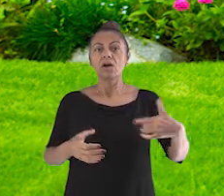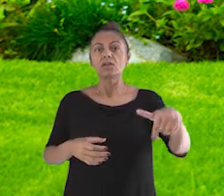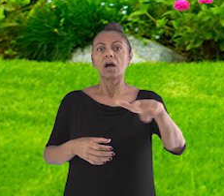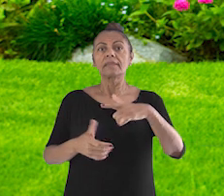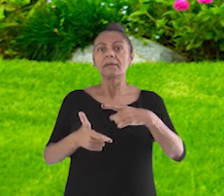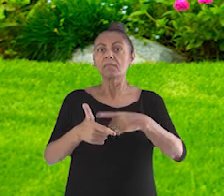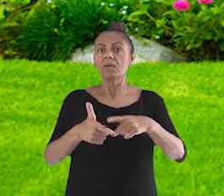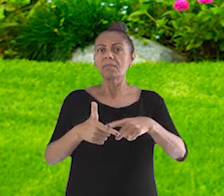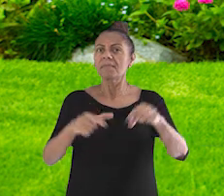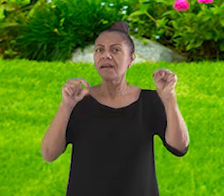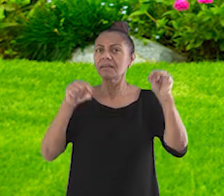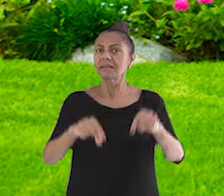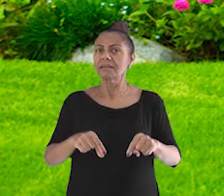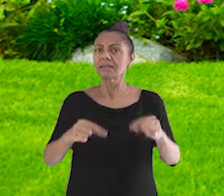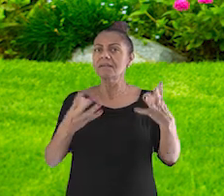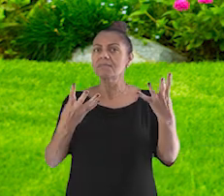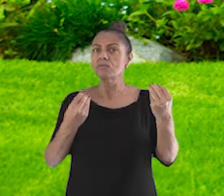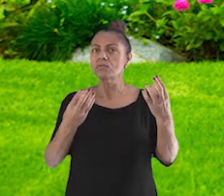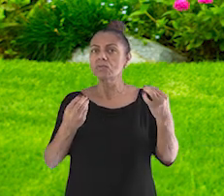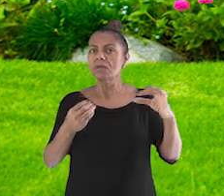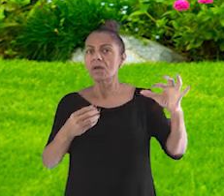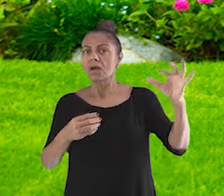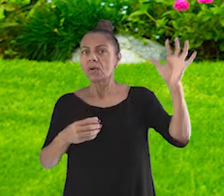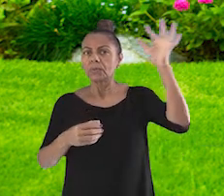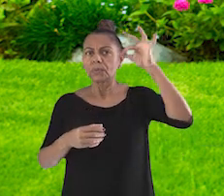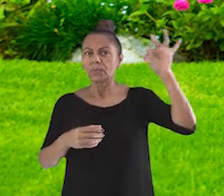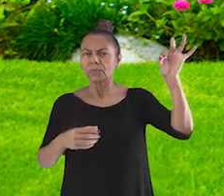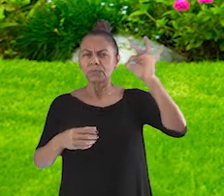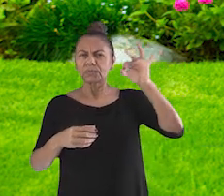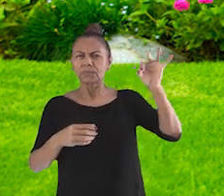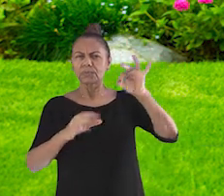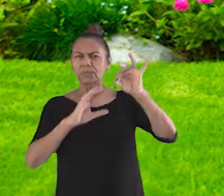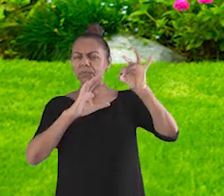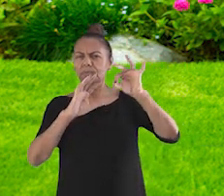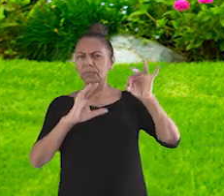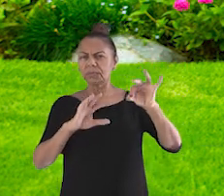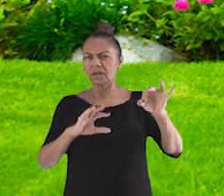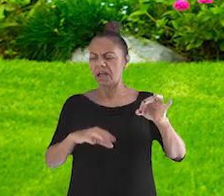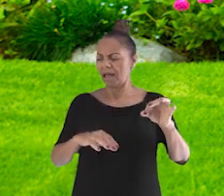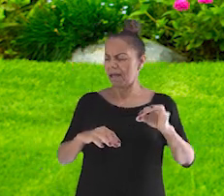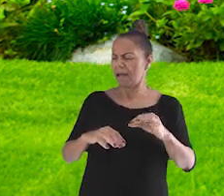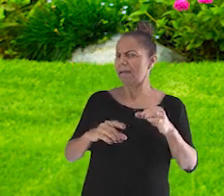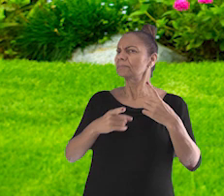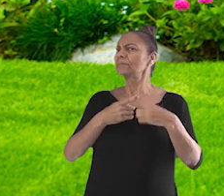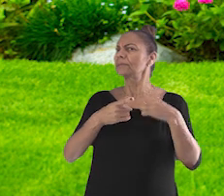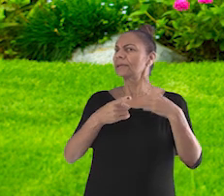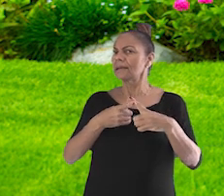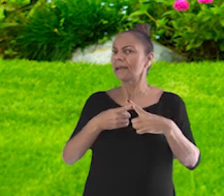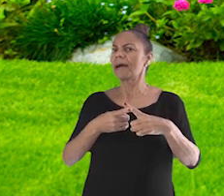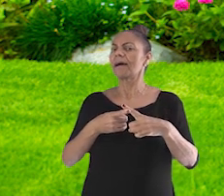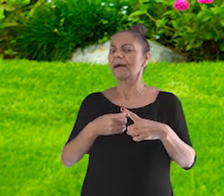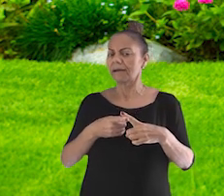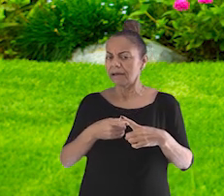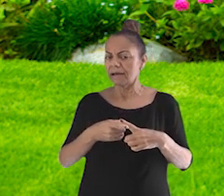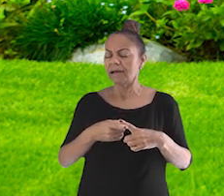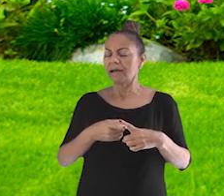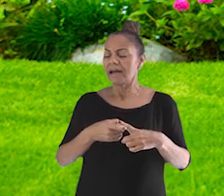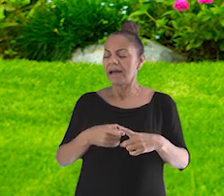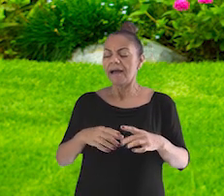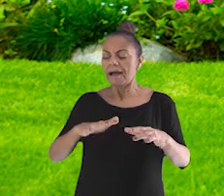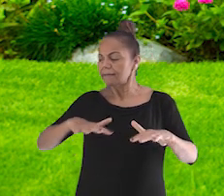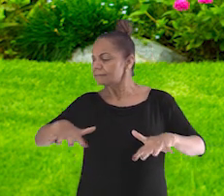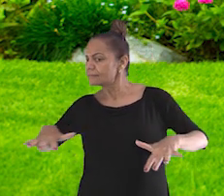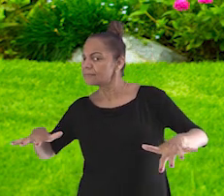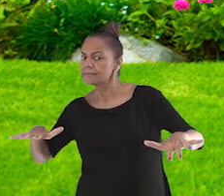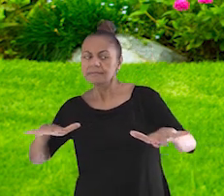aqui. Pessoal, estamos com problema. Aqui tem muito mosquito. E para estar cheio de mosquito assim, deve ter algum lugar em que eles fizeram aqui de